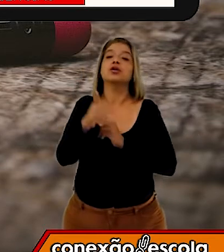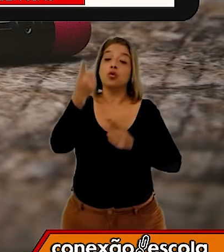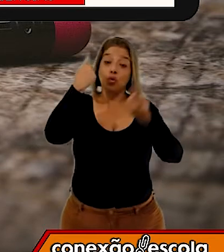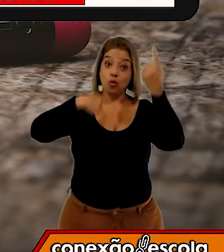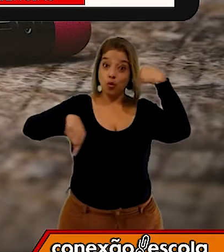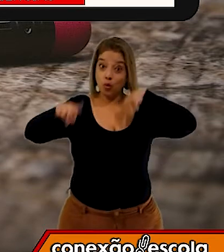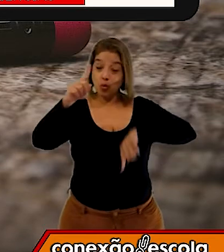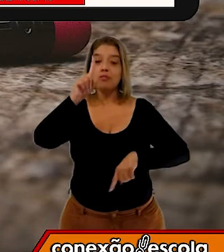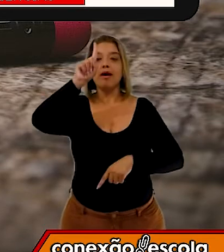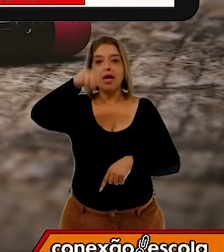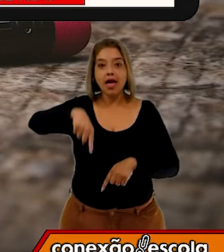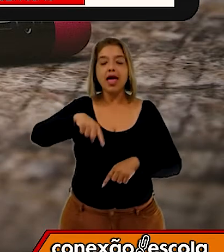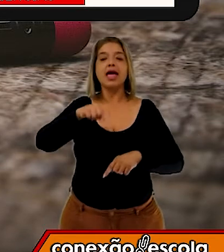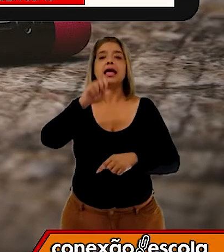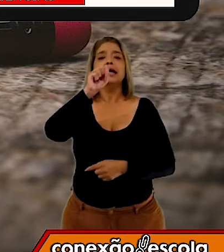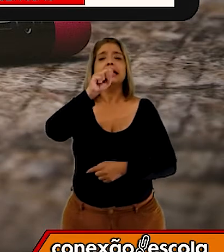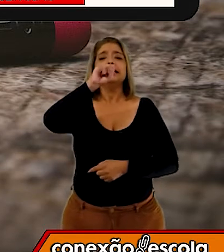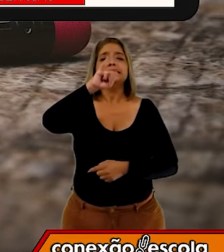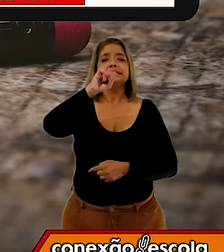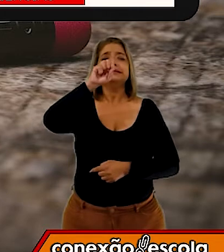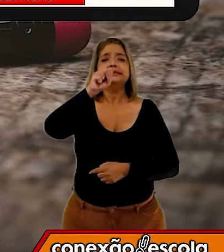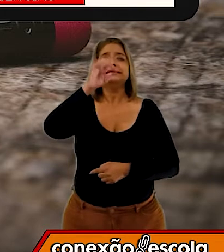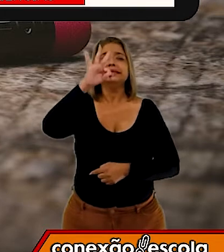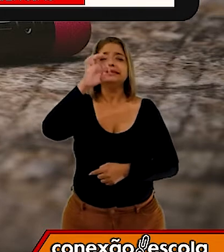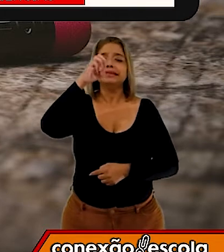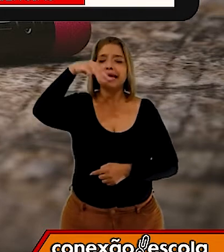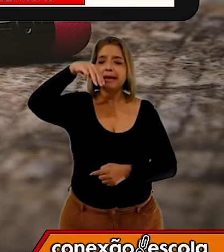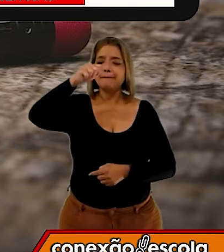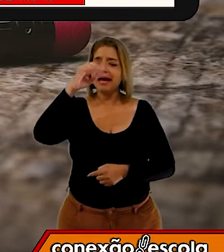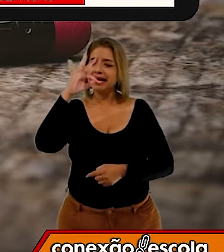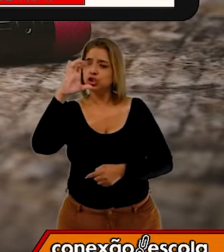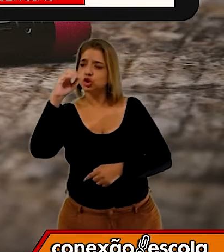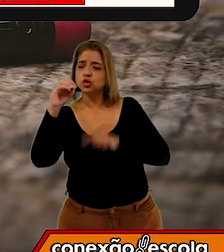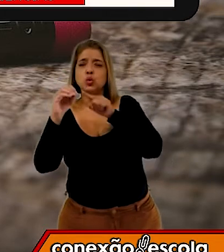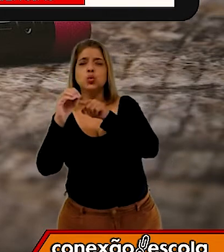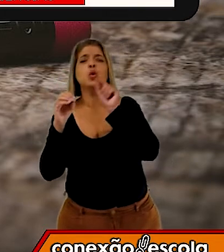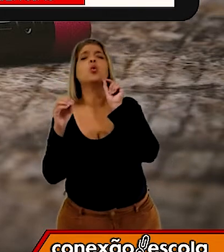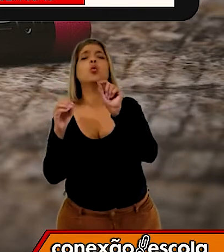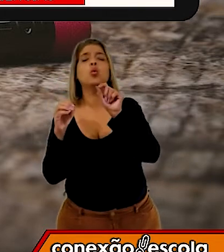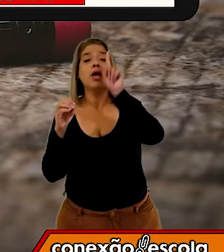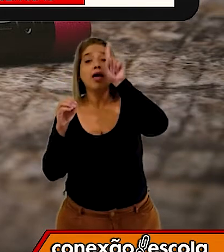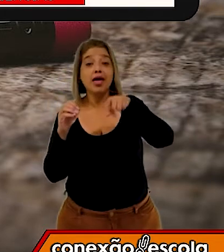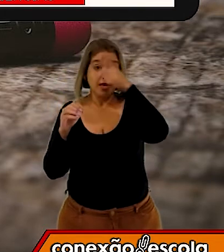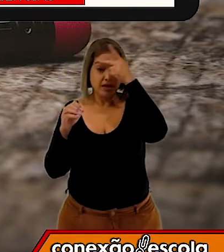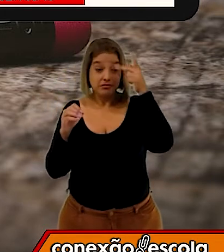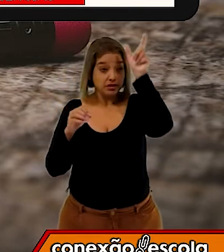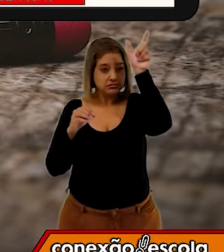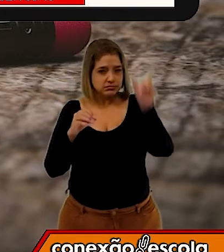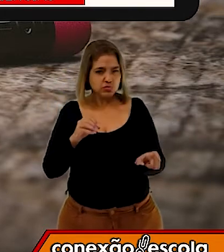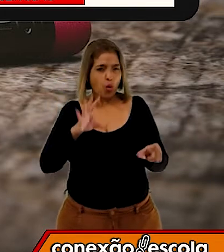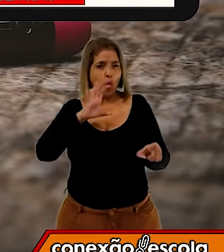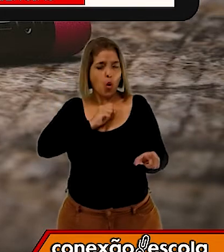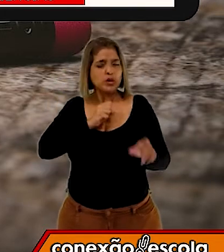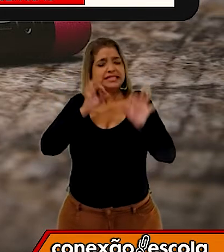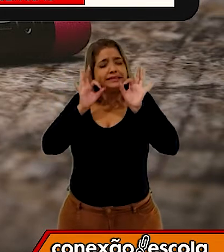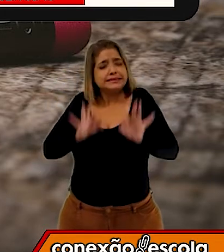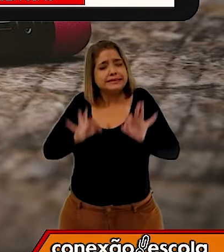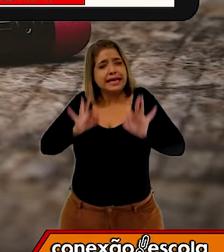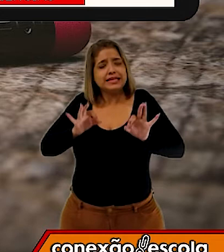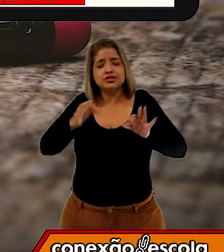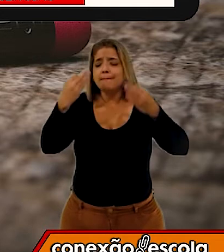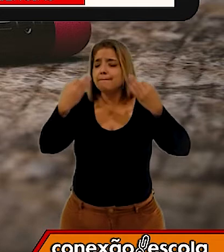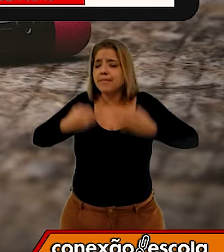sistemático. O que é sistemático, professora? Uma pessoa sistemática é uma pessoa que gosta de tudo certinho.